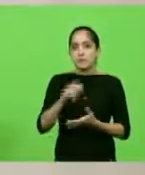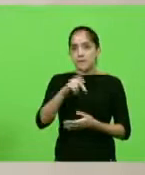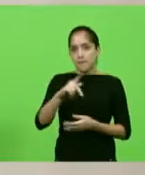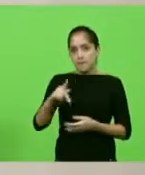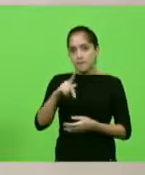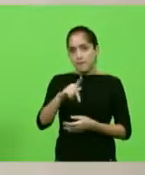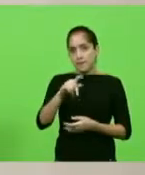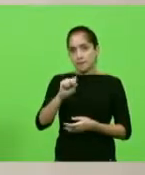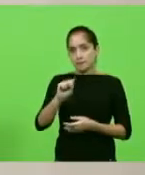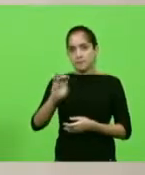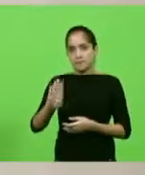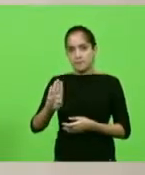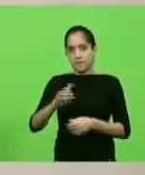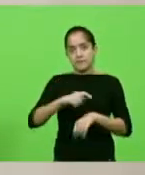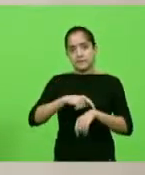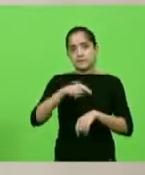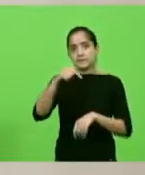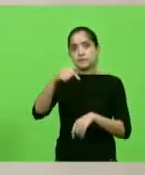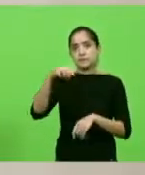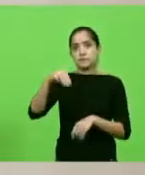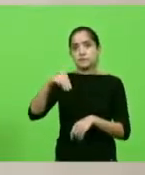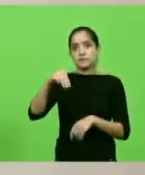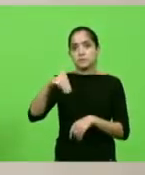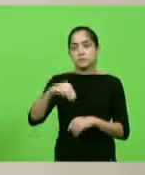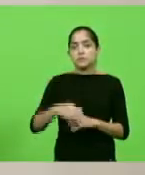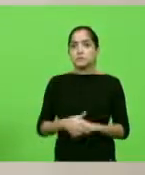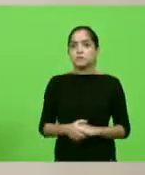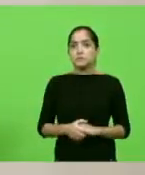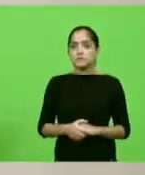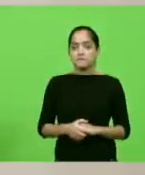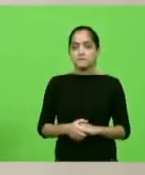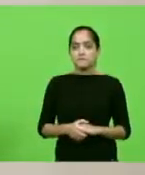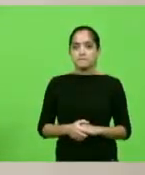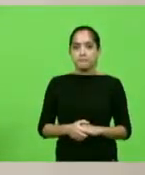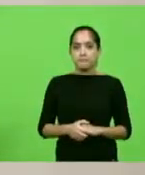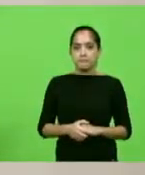-PSB, tempo de 7 minutos e 30 segundos.